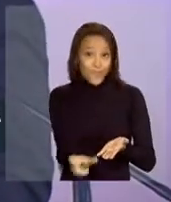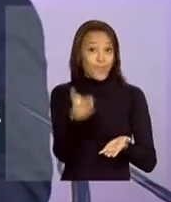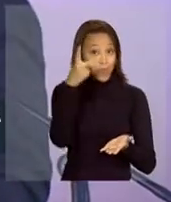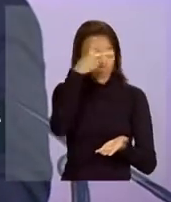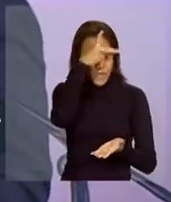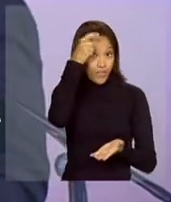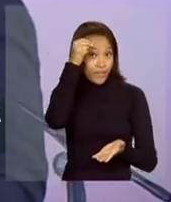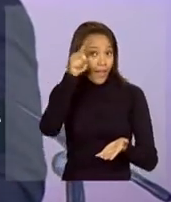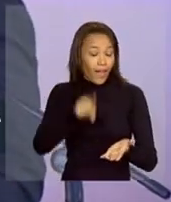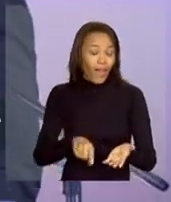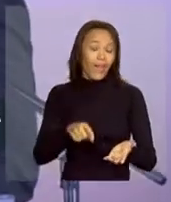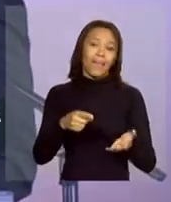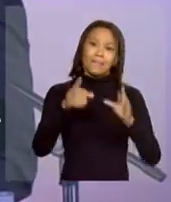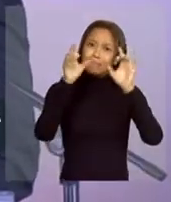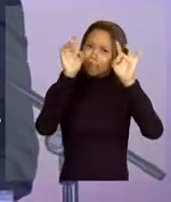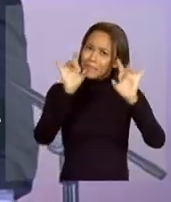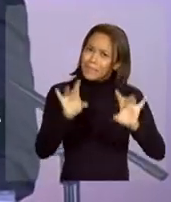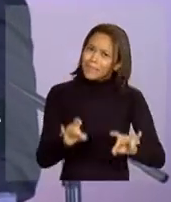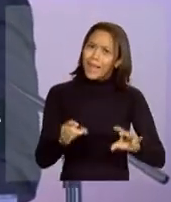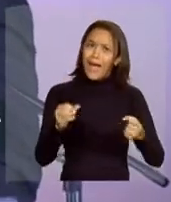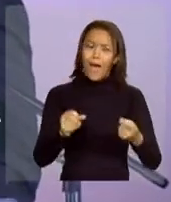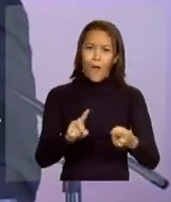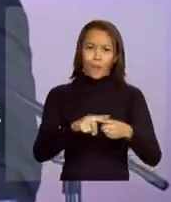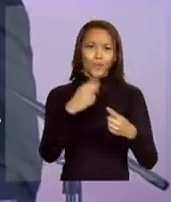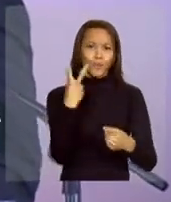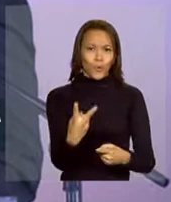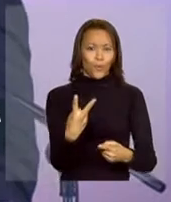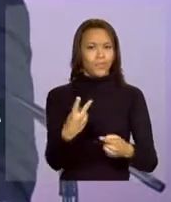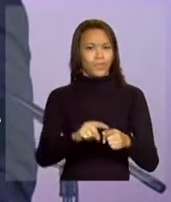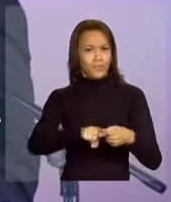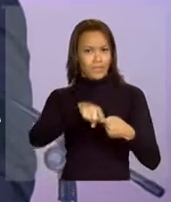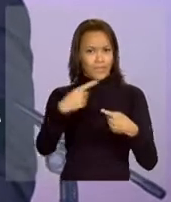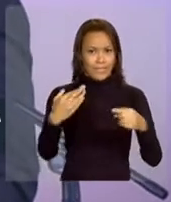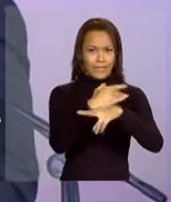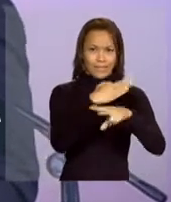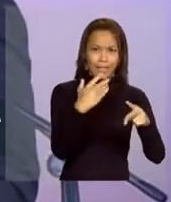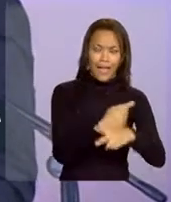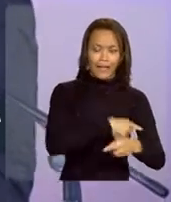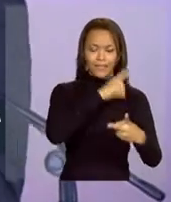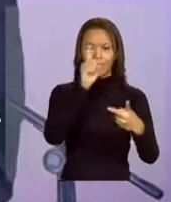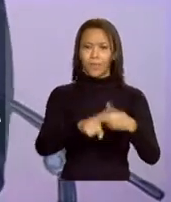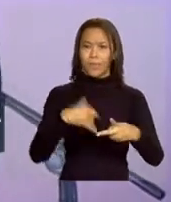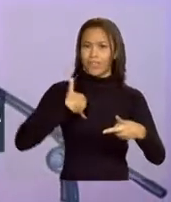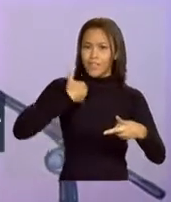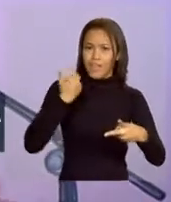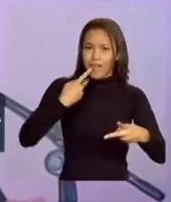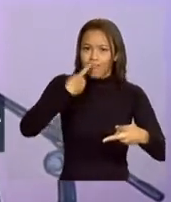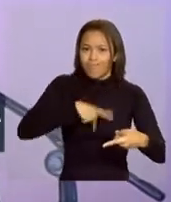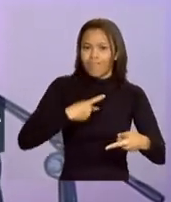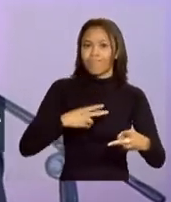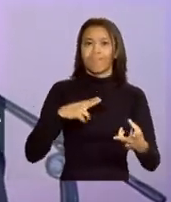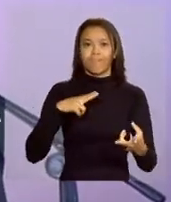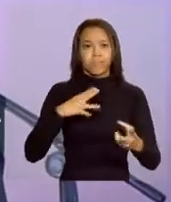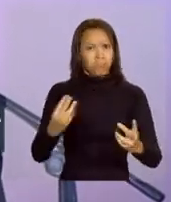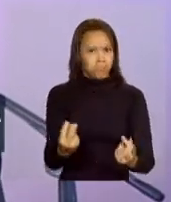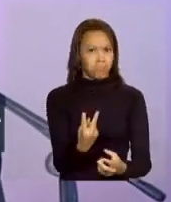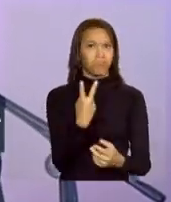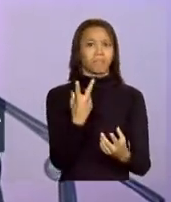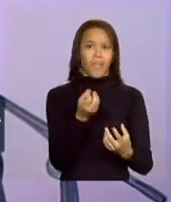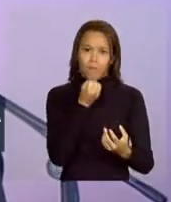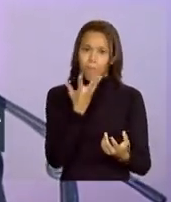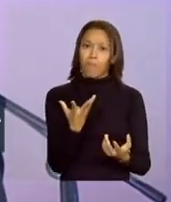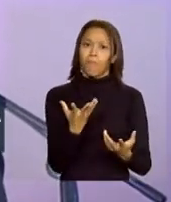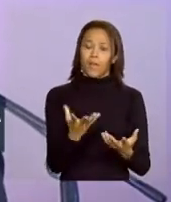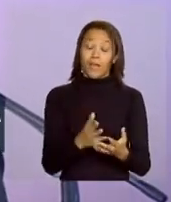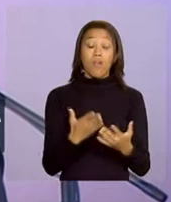privilégio para um governante poder celebrar o seu aniversário junto com toda a sua cidade. Então, eu gostaria